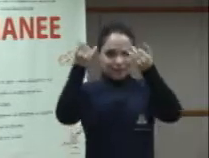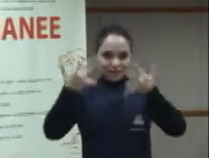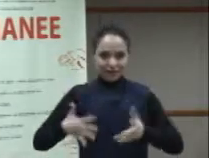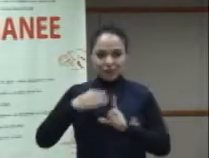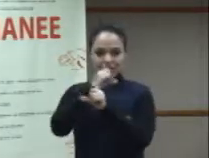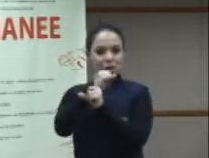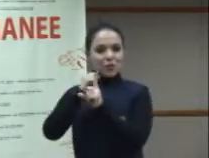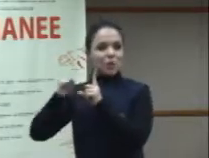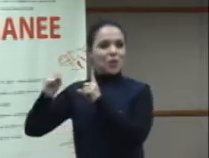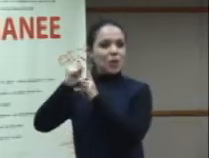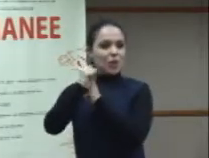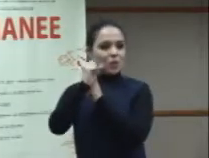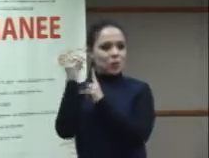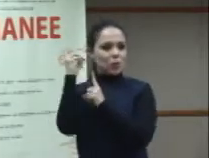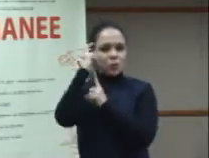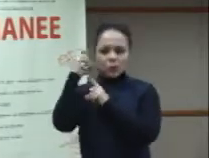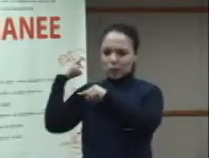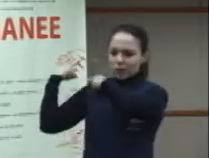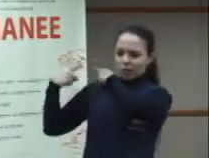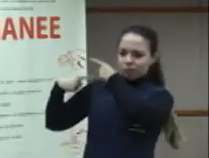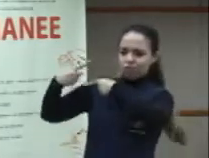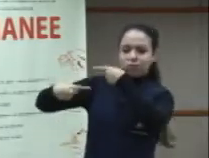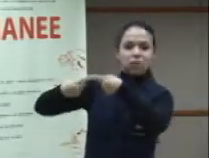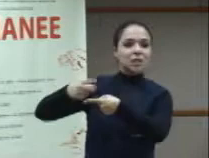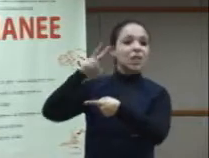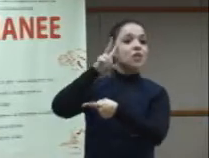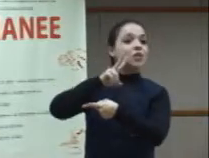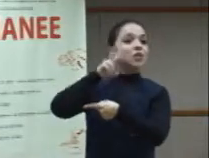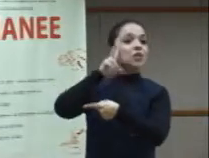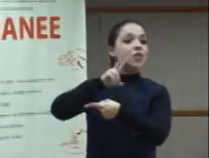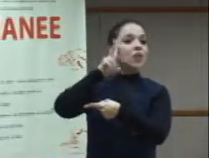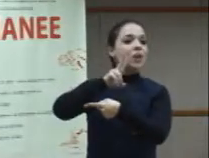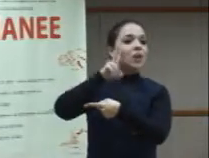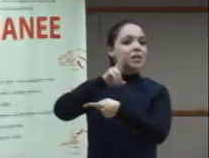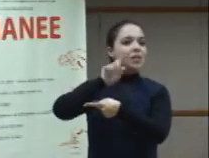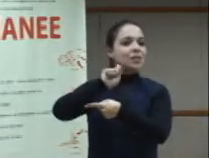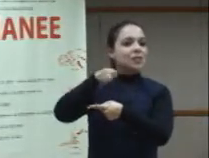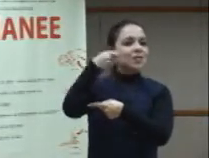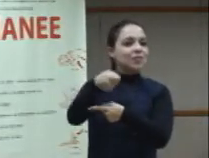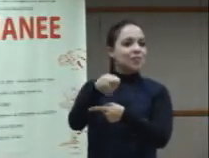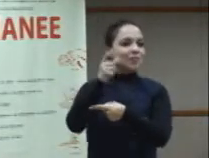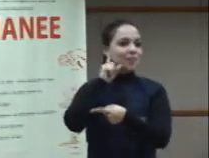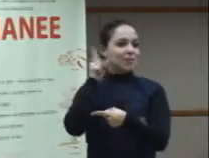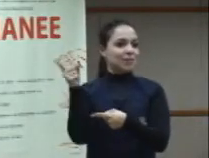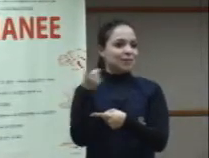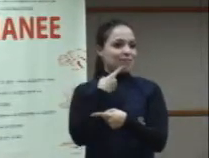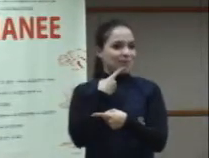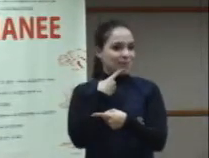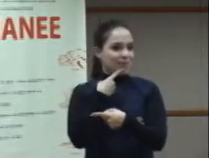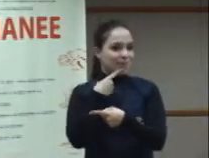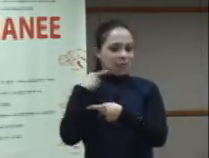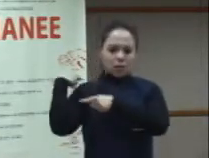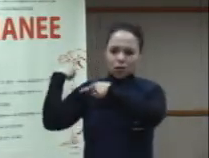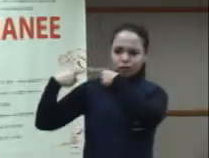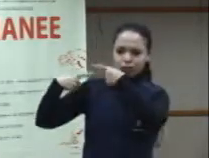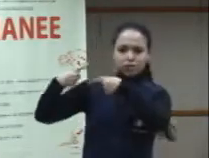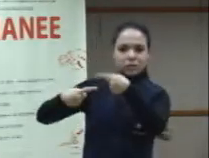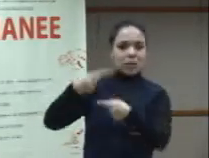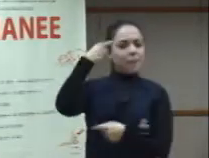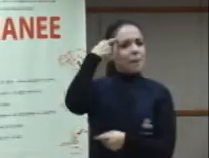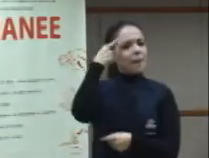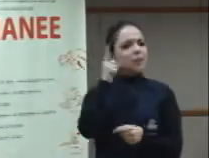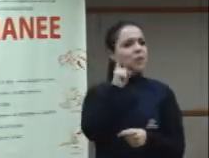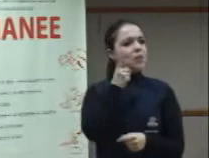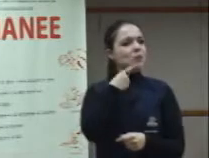-antropológica da surdez ou seja a surdez vista apenas como uma diferença social apenas